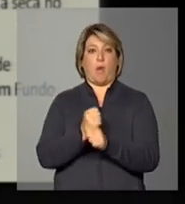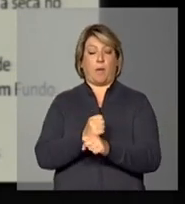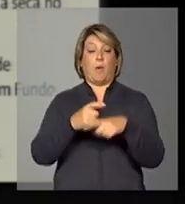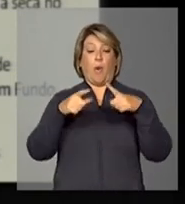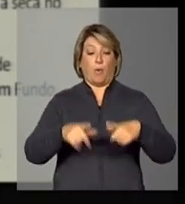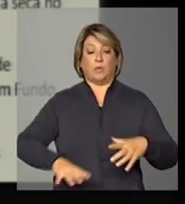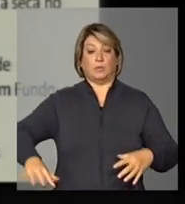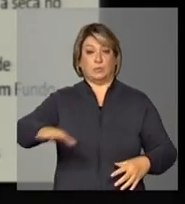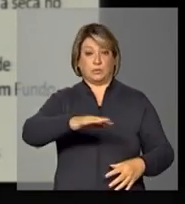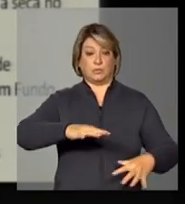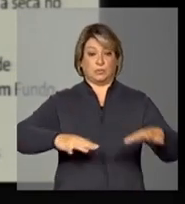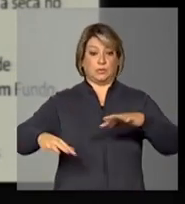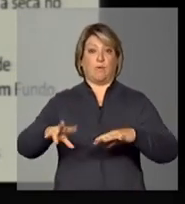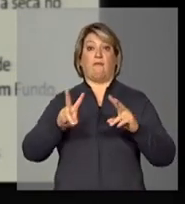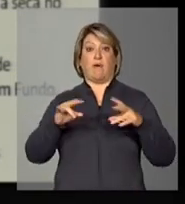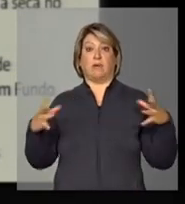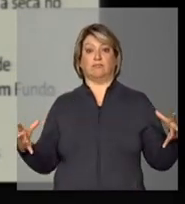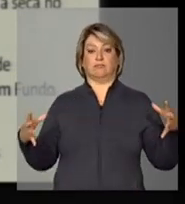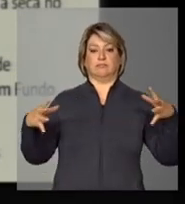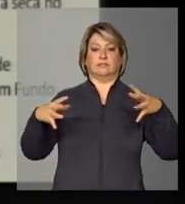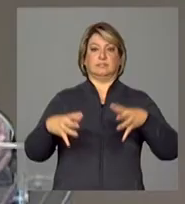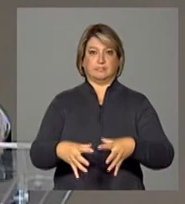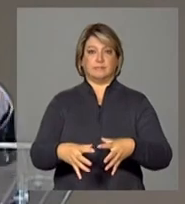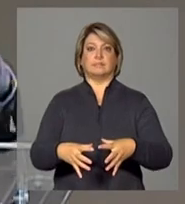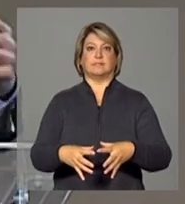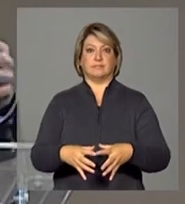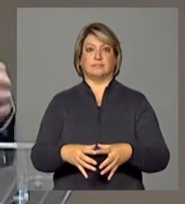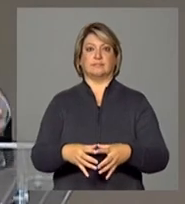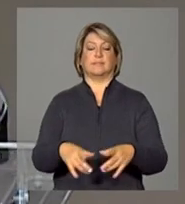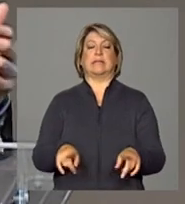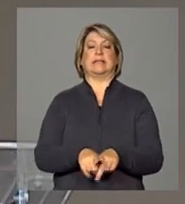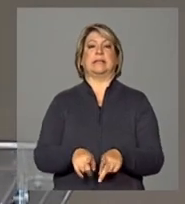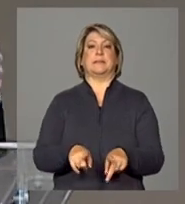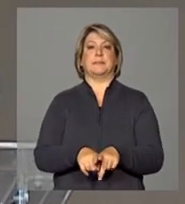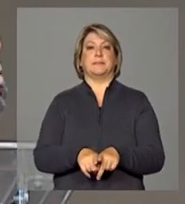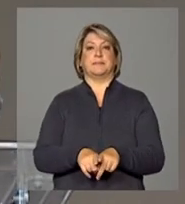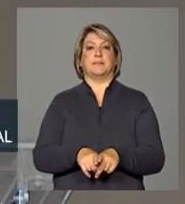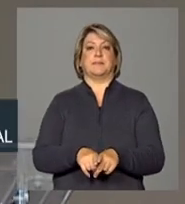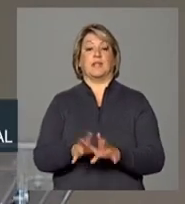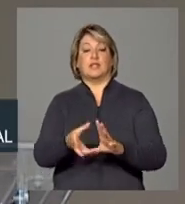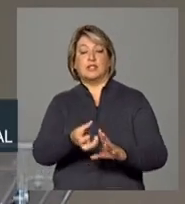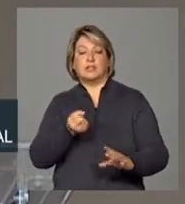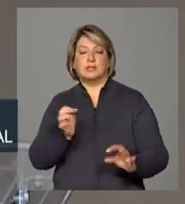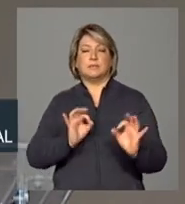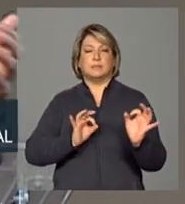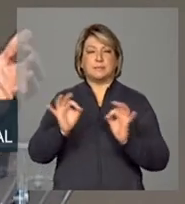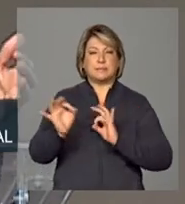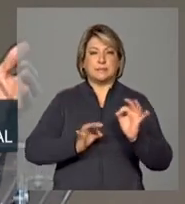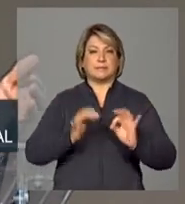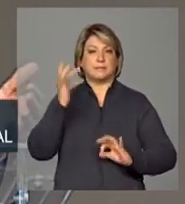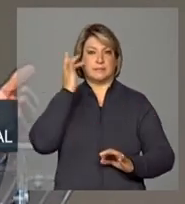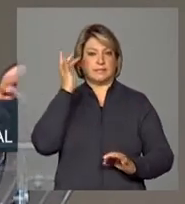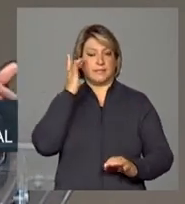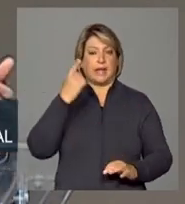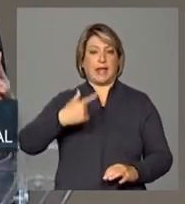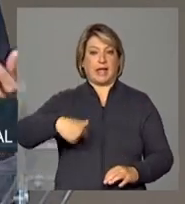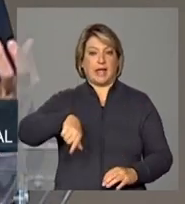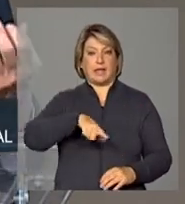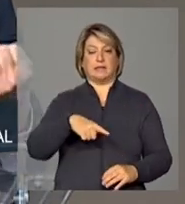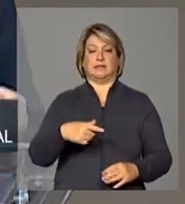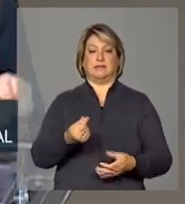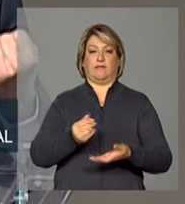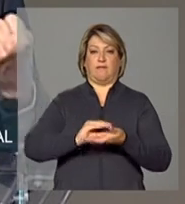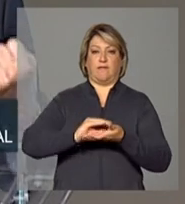territórios será afetado e extrair planejadamente desses investimentos